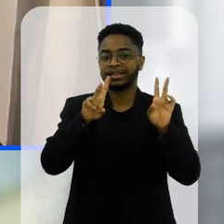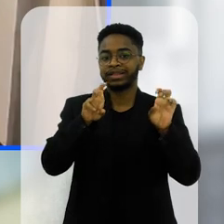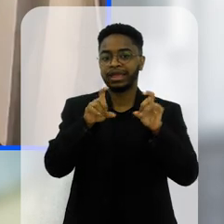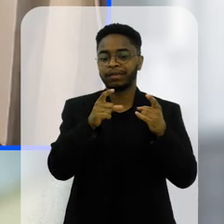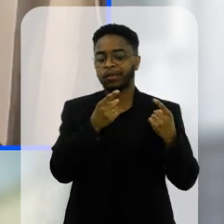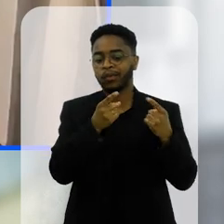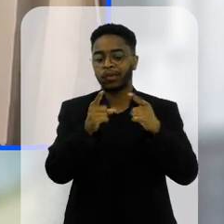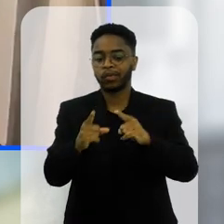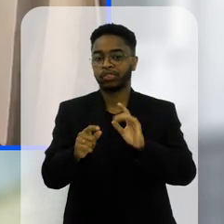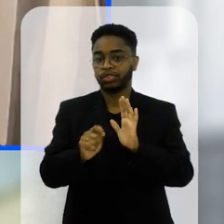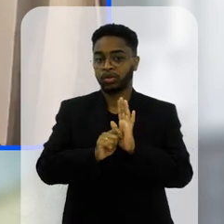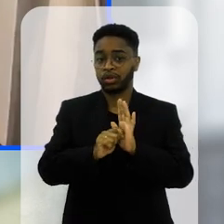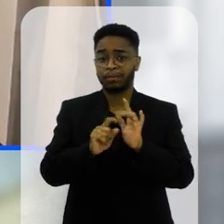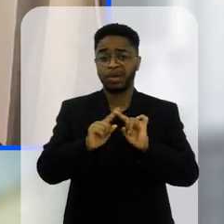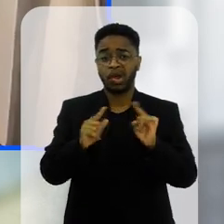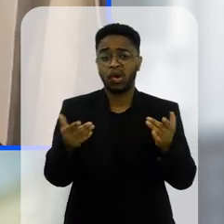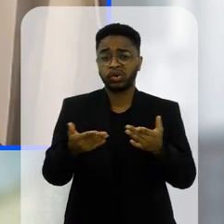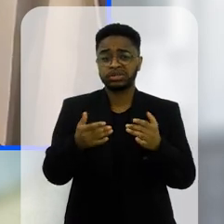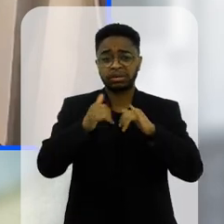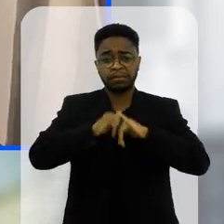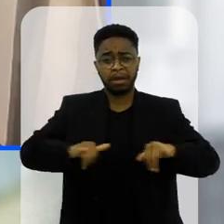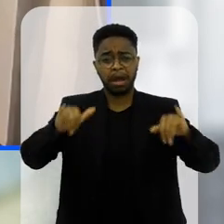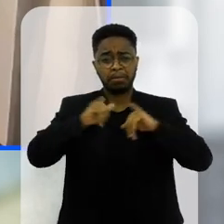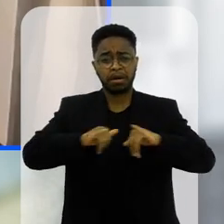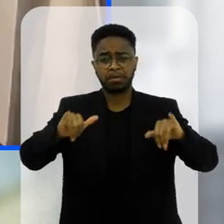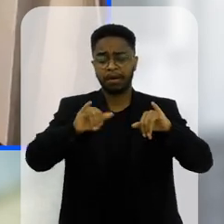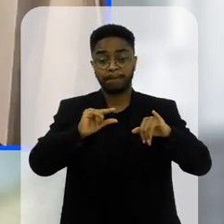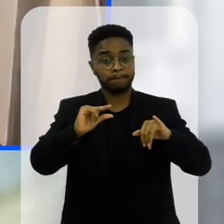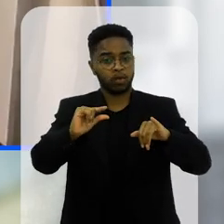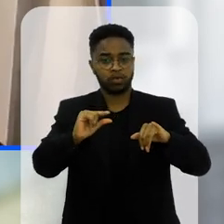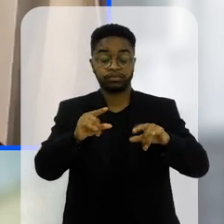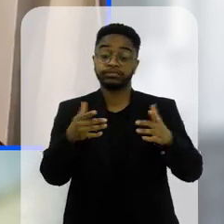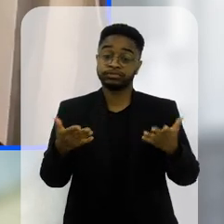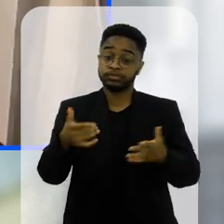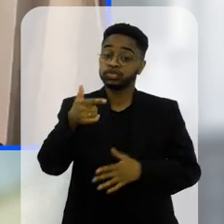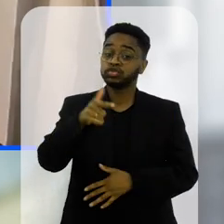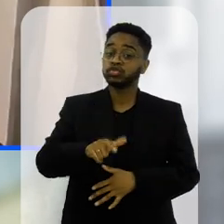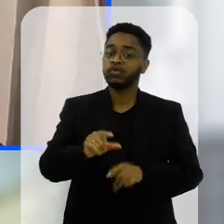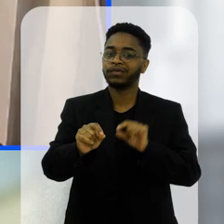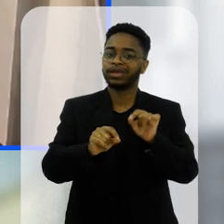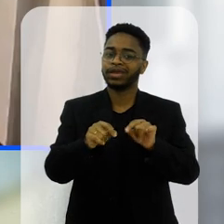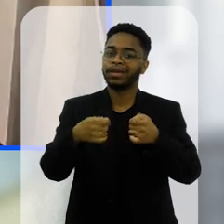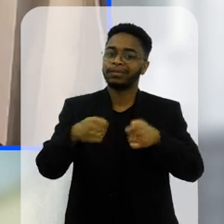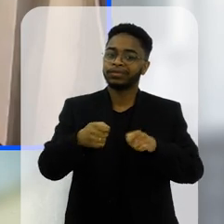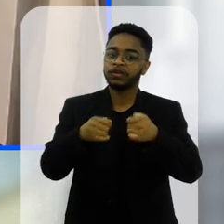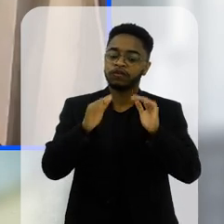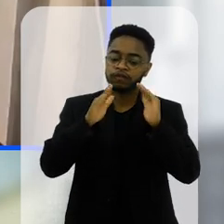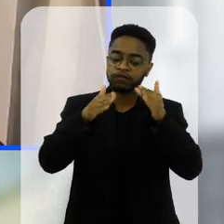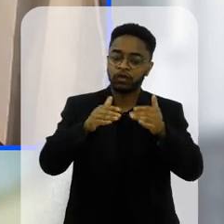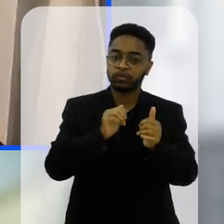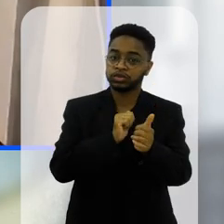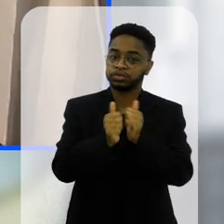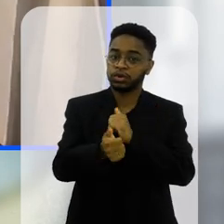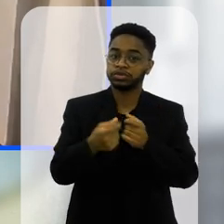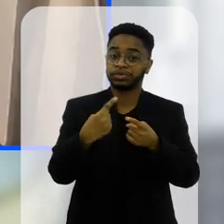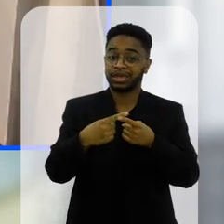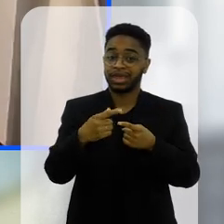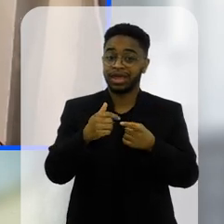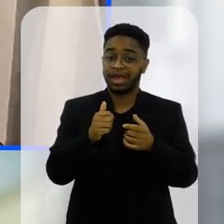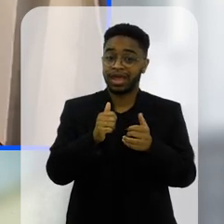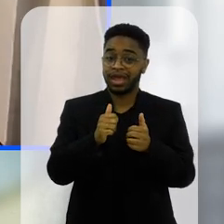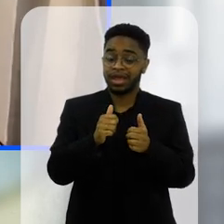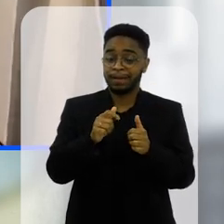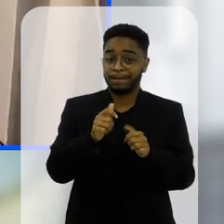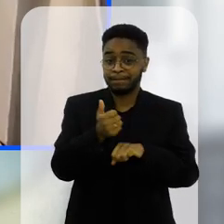né e hoje é uma coisa que não se fala tanto e aí o esporte vem de novo quando você é atleta você tem um cuidado com o seu corpo